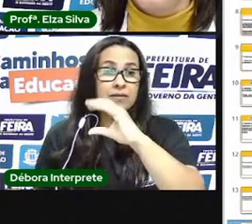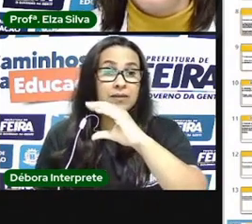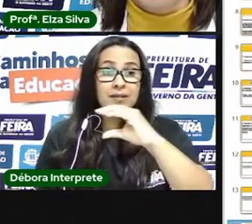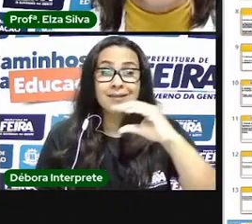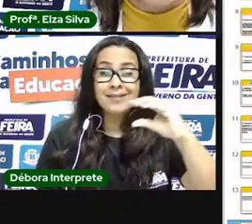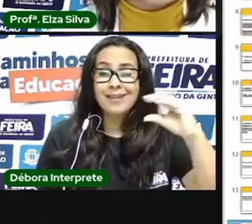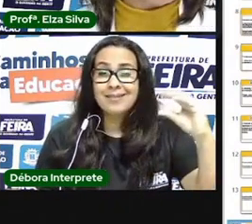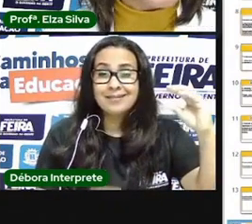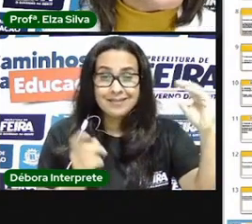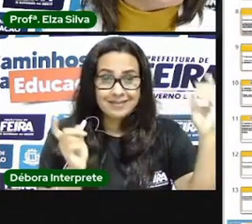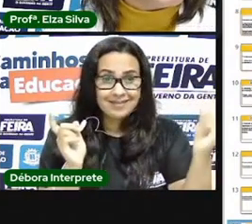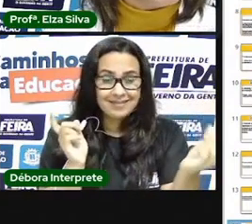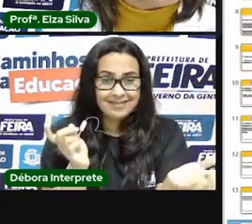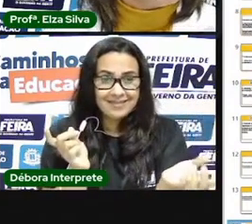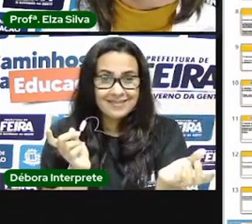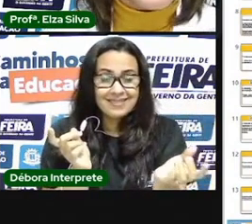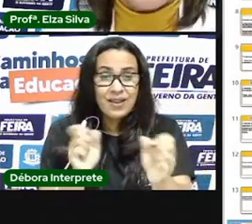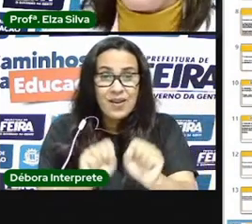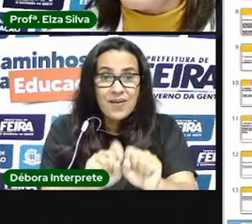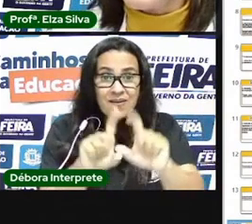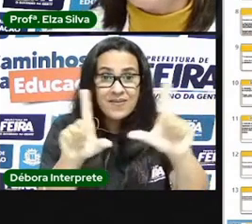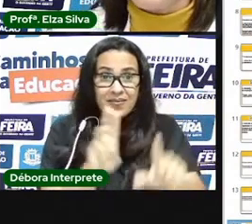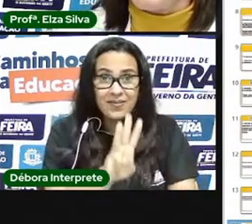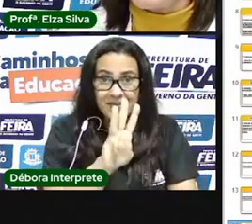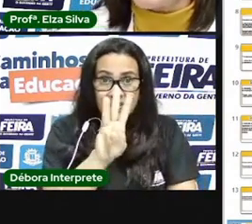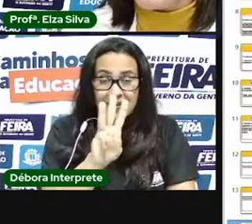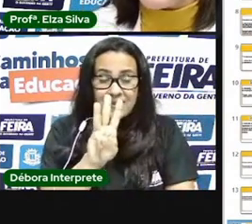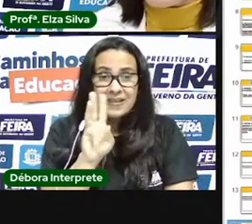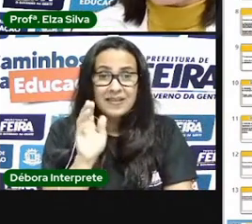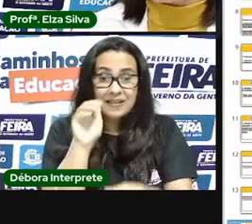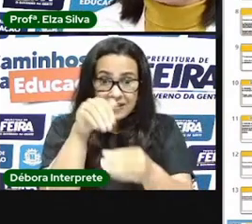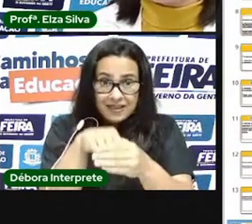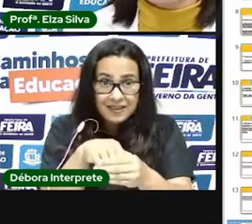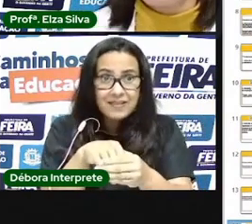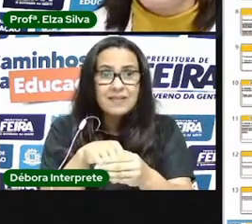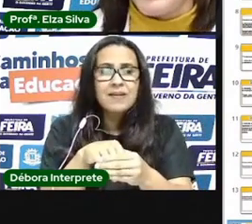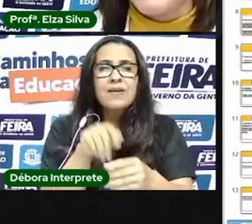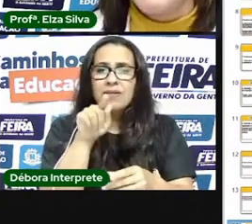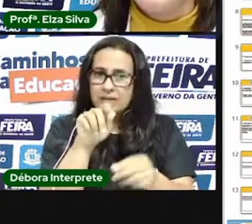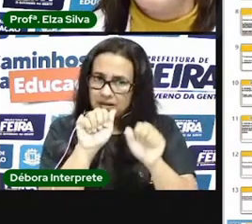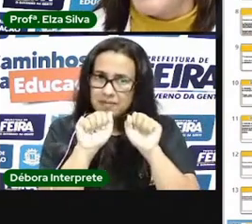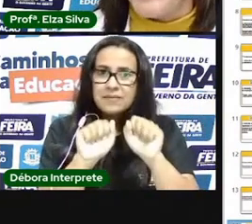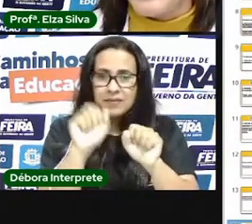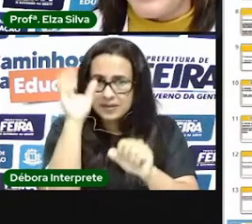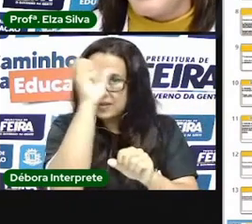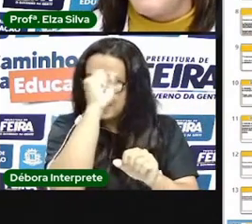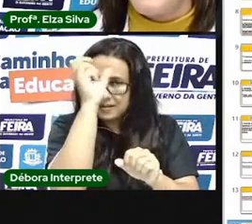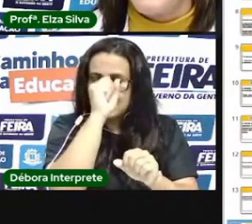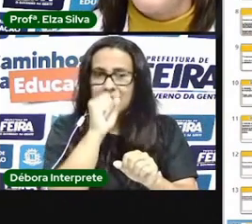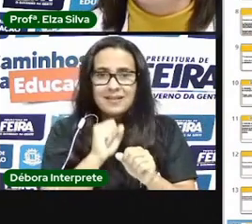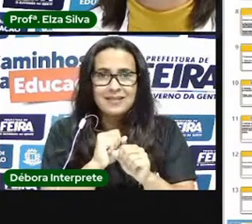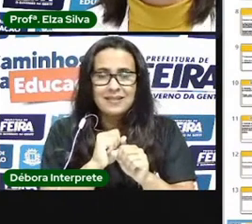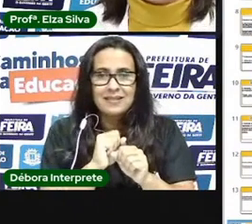selfie você pode também ver poses bonitas pra você fazer as suas selfies em casa não é verdade?